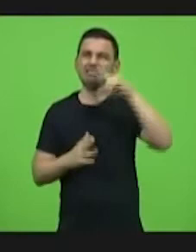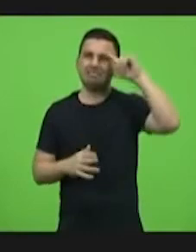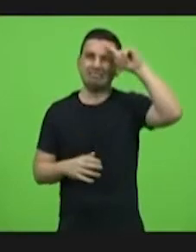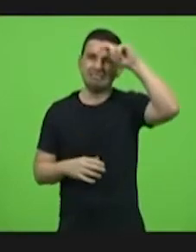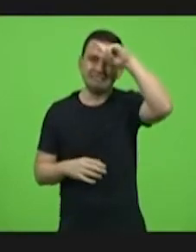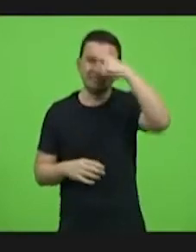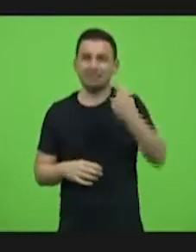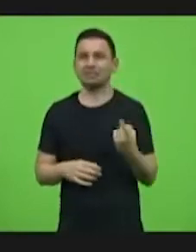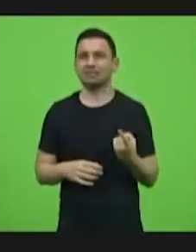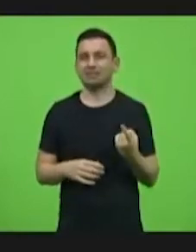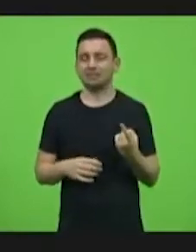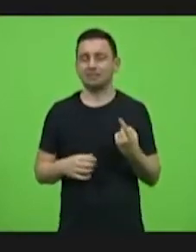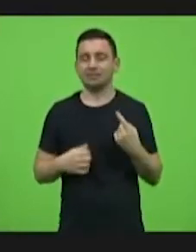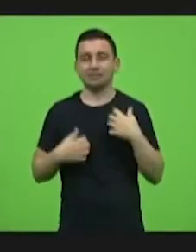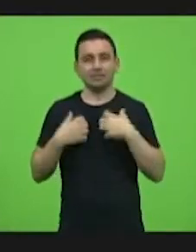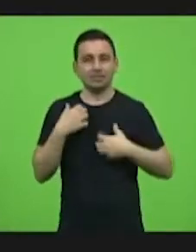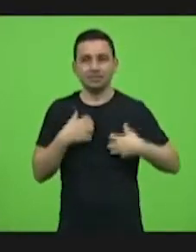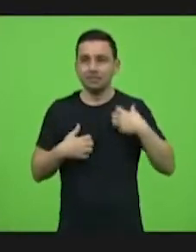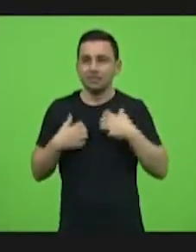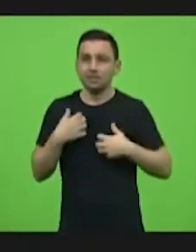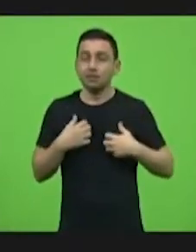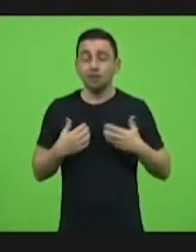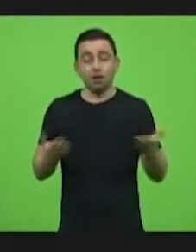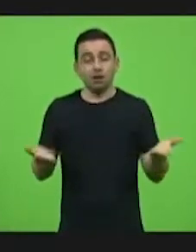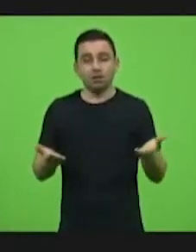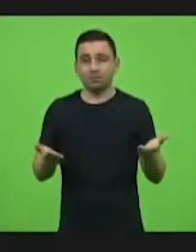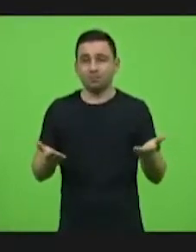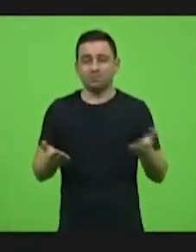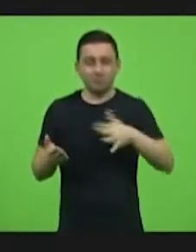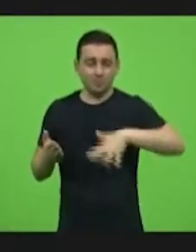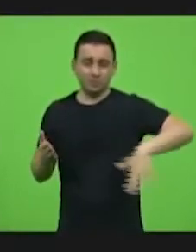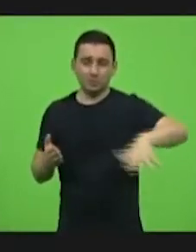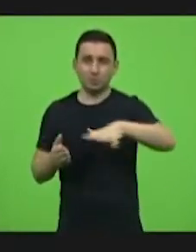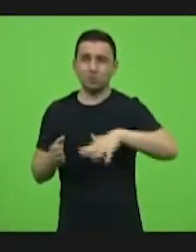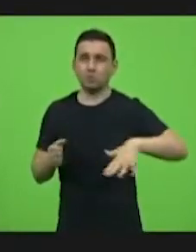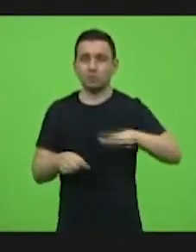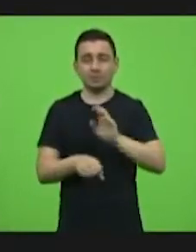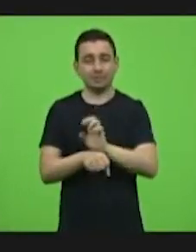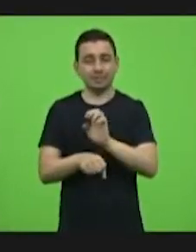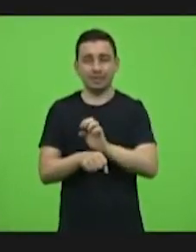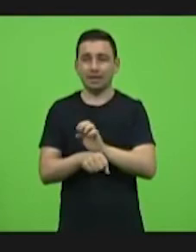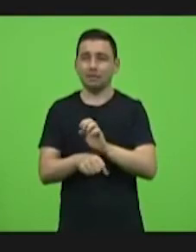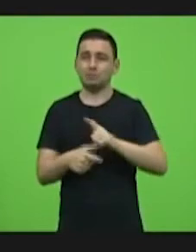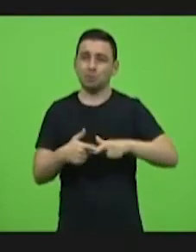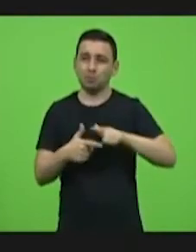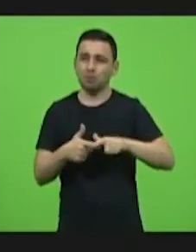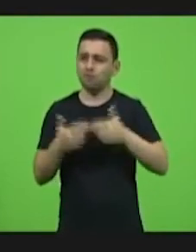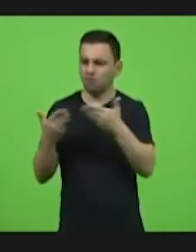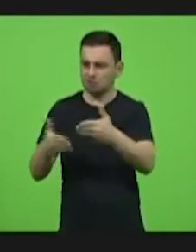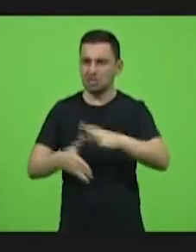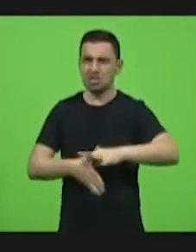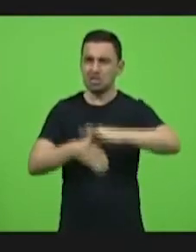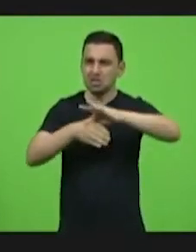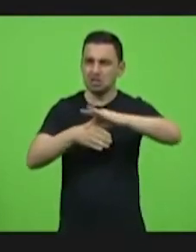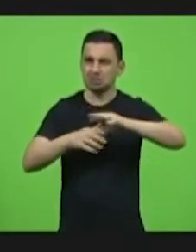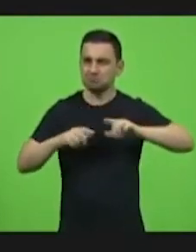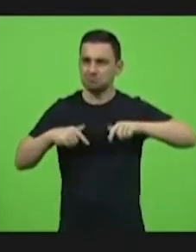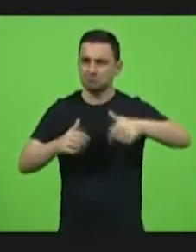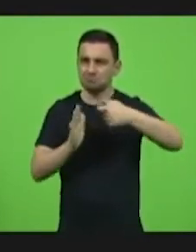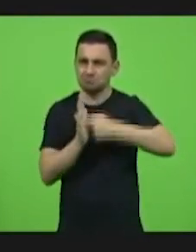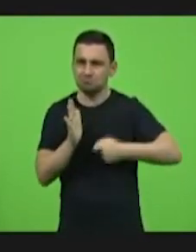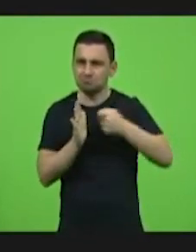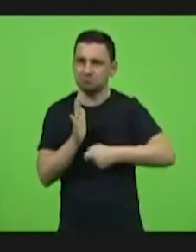emocional, mas nesse momento de desestabilidade no Estado tem sido um grande líder, enfrentado as